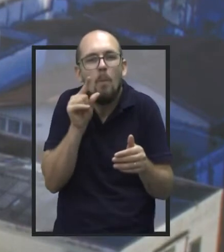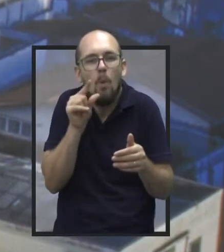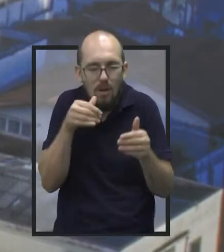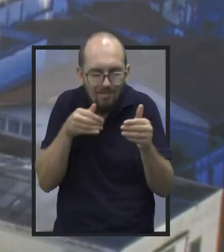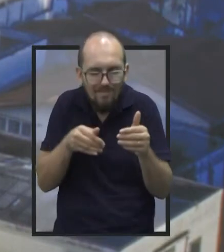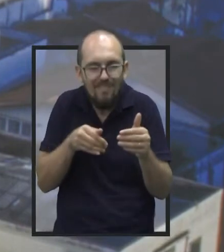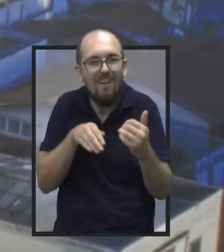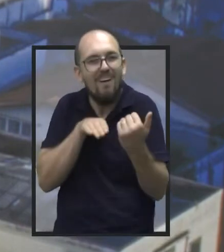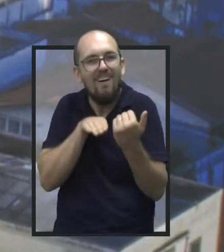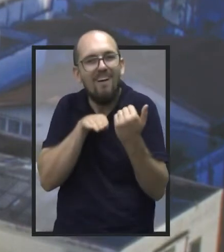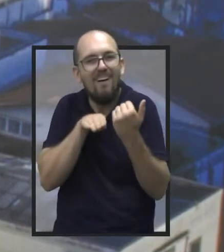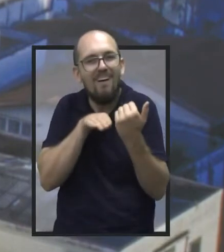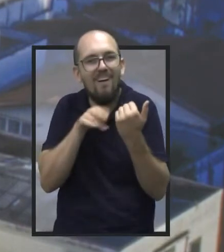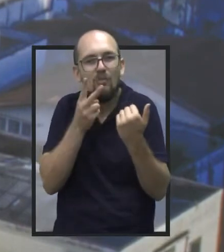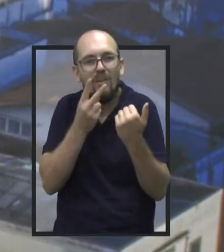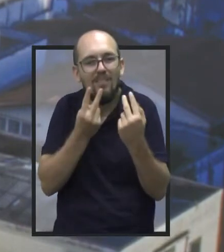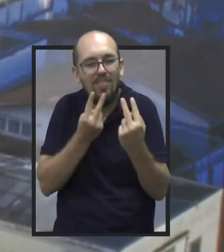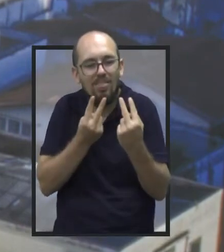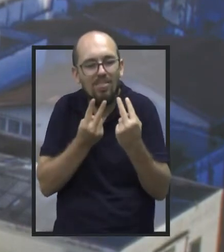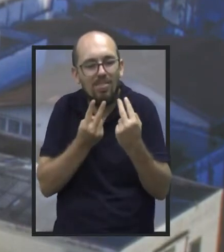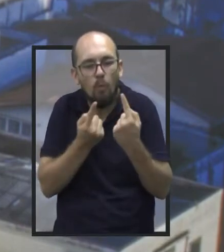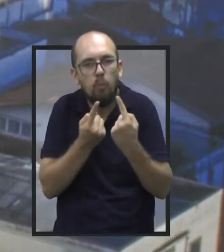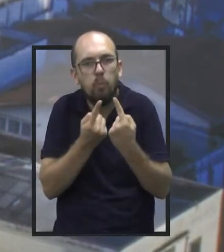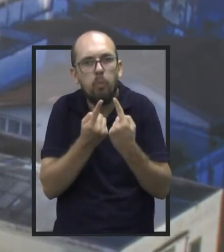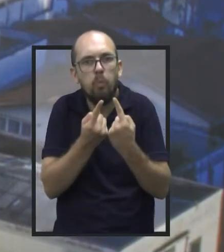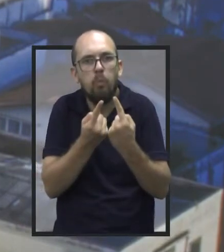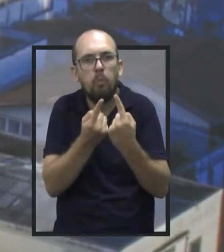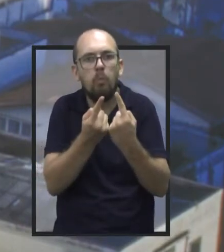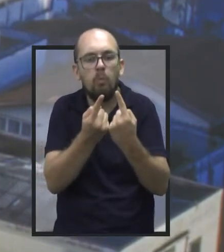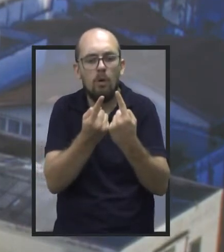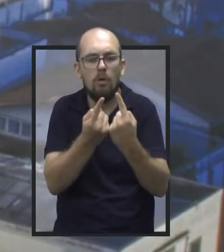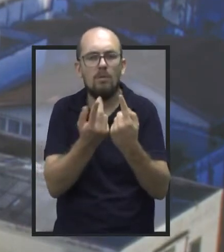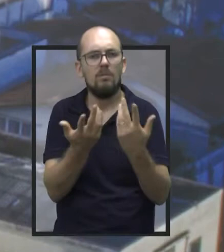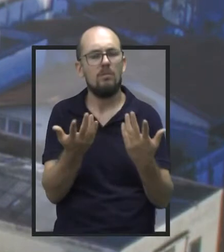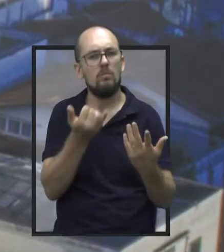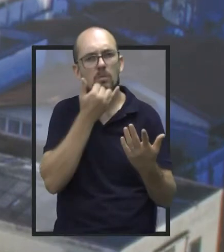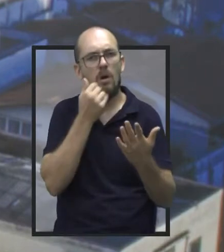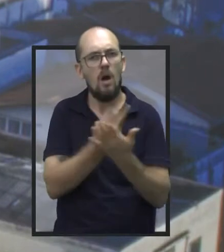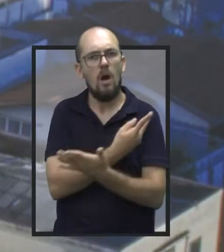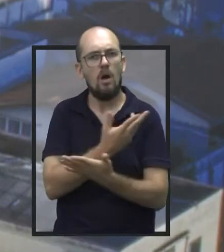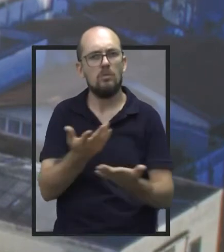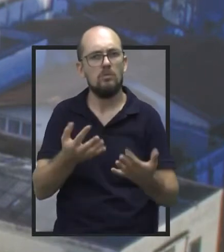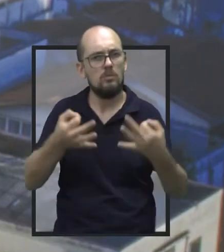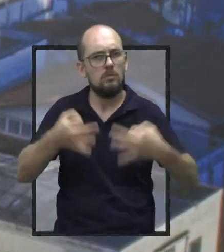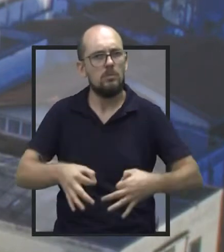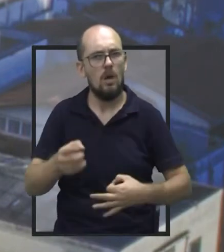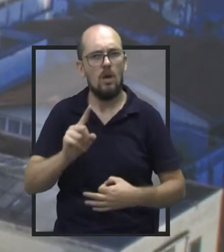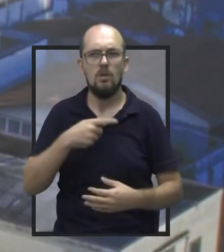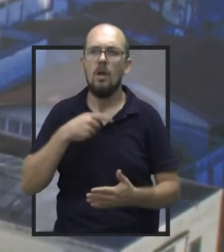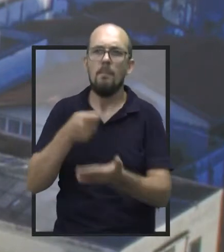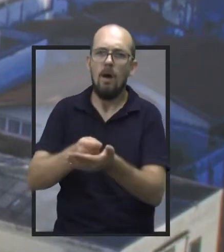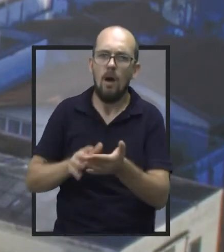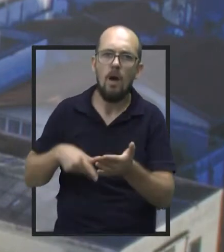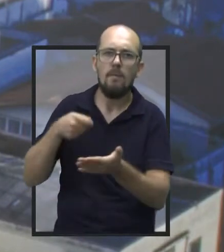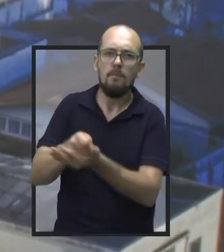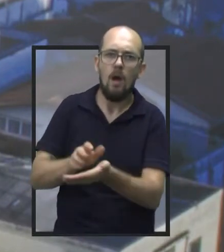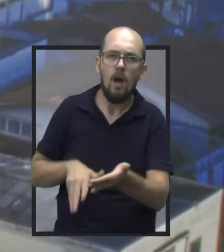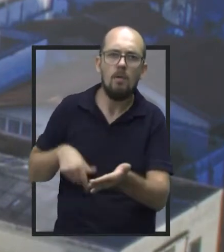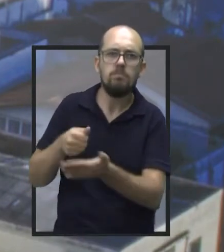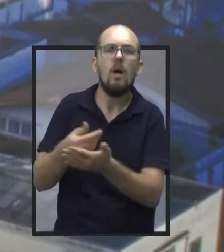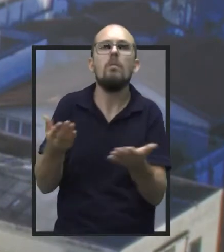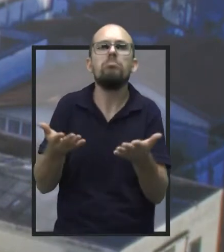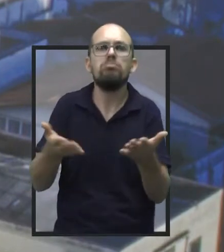grátis de como vai ser. Mas cadê a duplicação? Eu acho muito injusto nós pagarmos por um serviço que ainda não